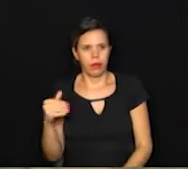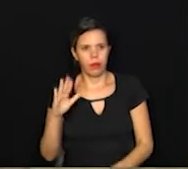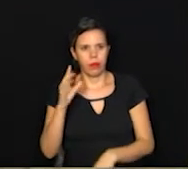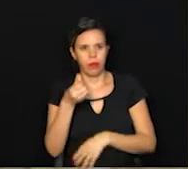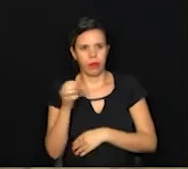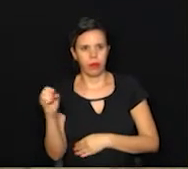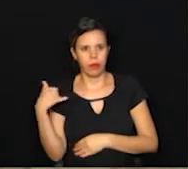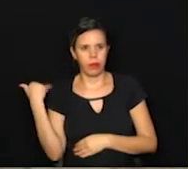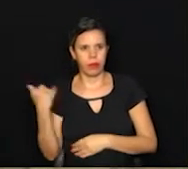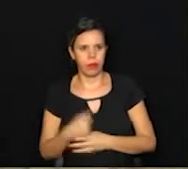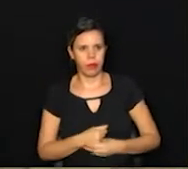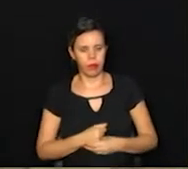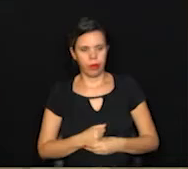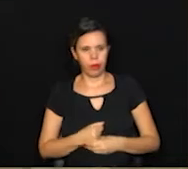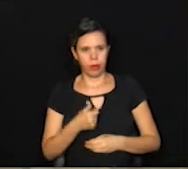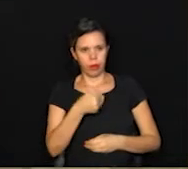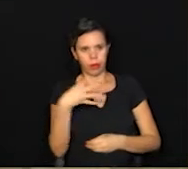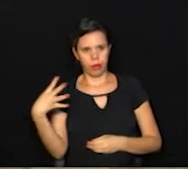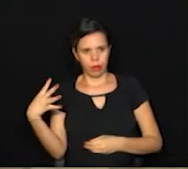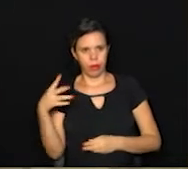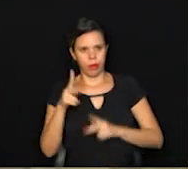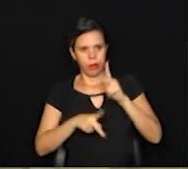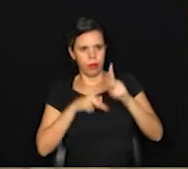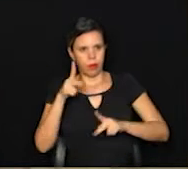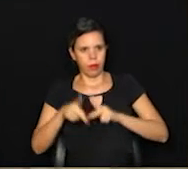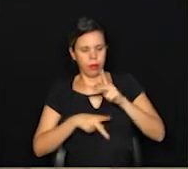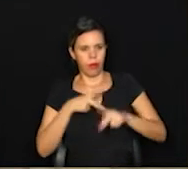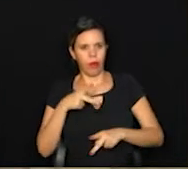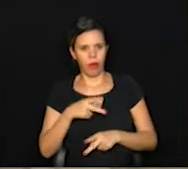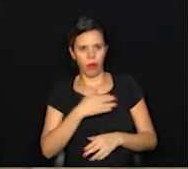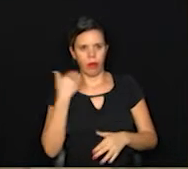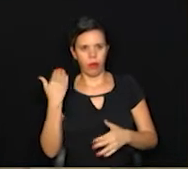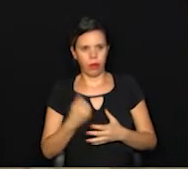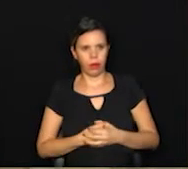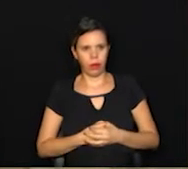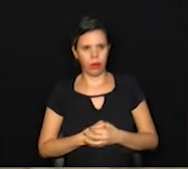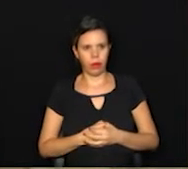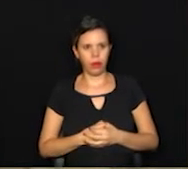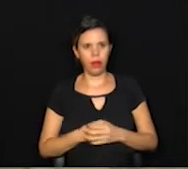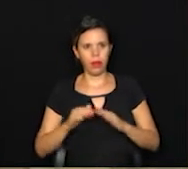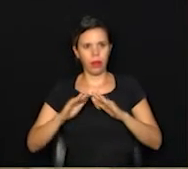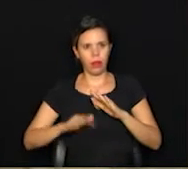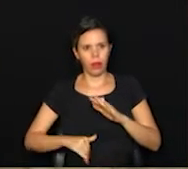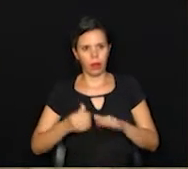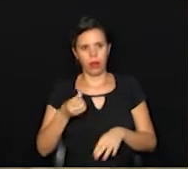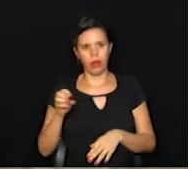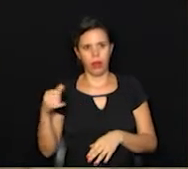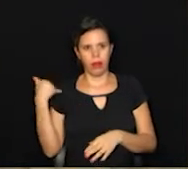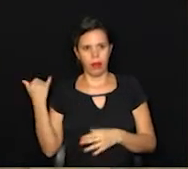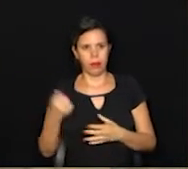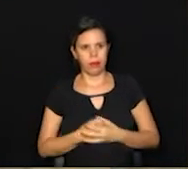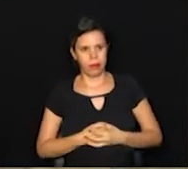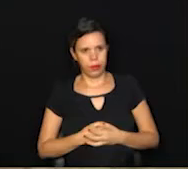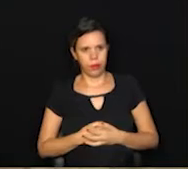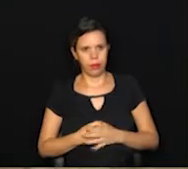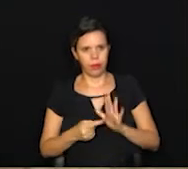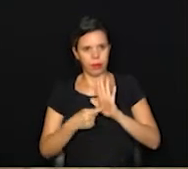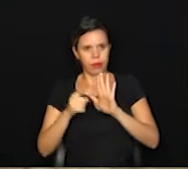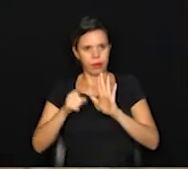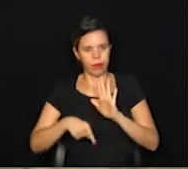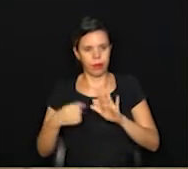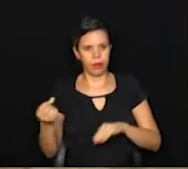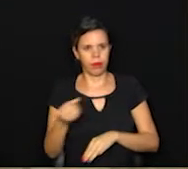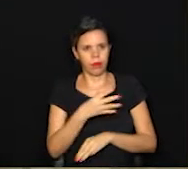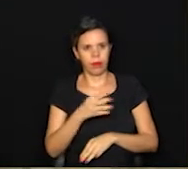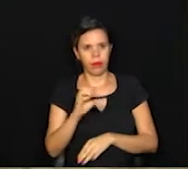de 60, só que 14 pessoas que perderam a vida abaixo dos 60 anos. Isso mostra que essa